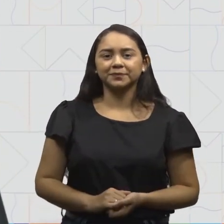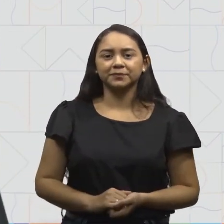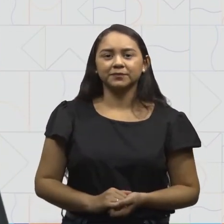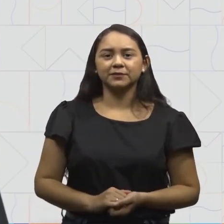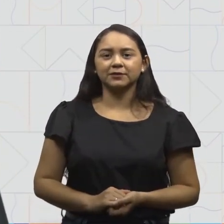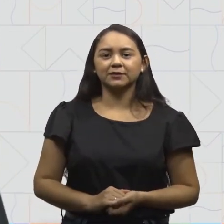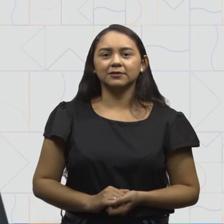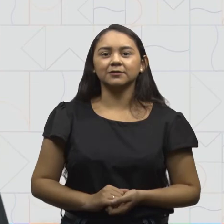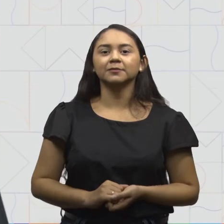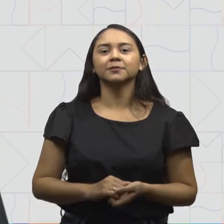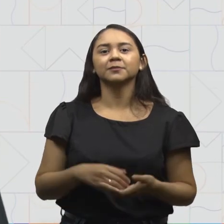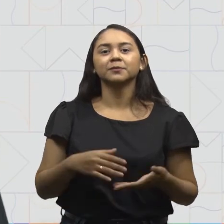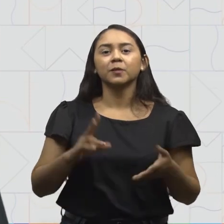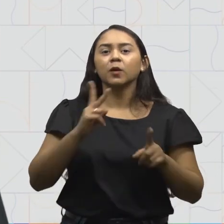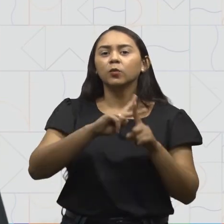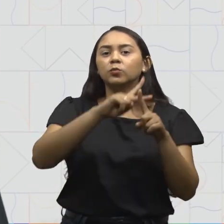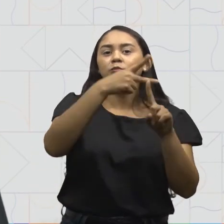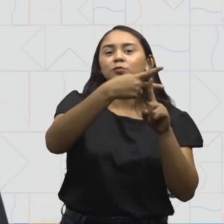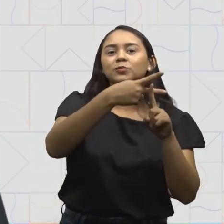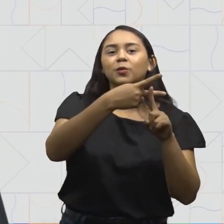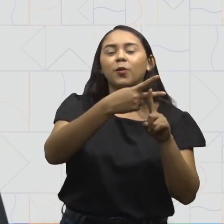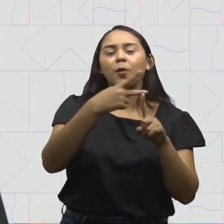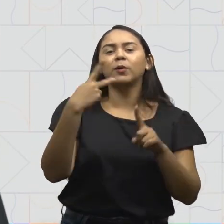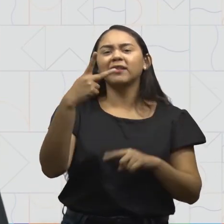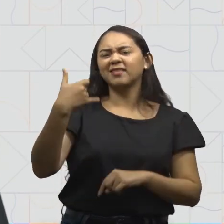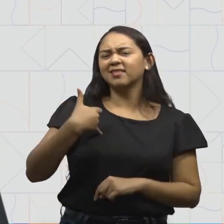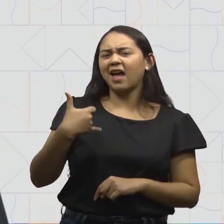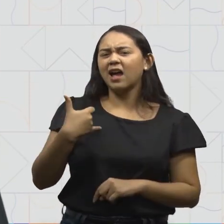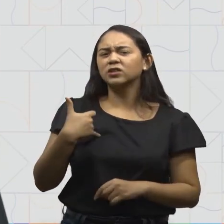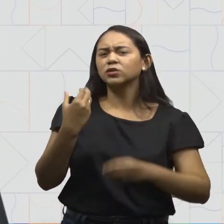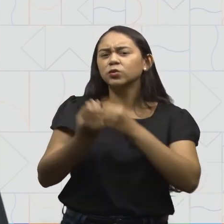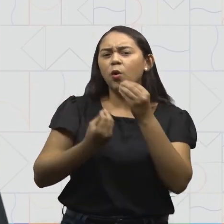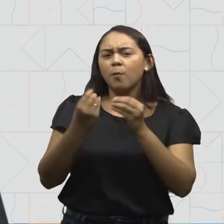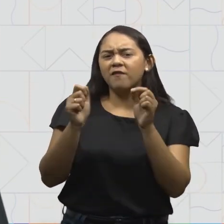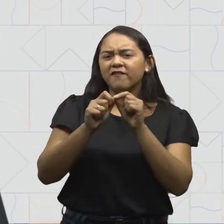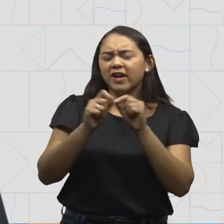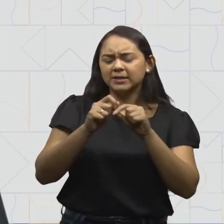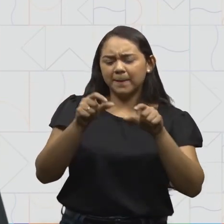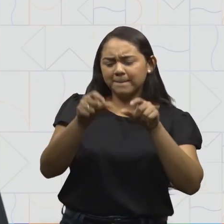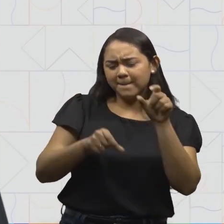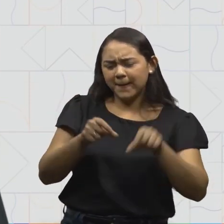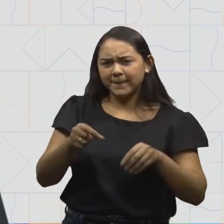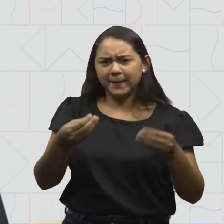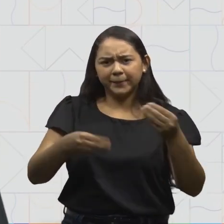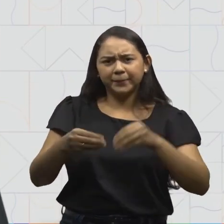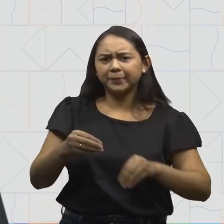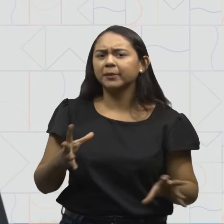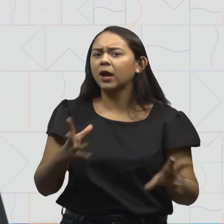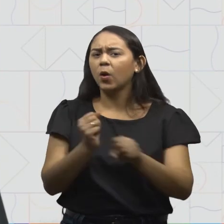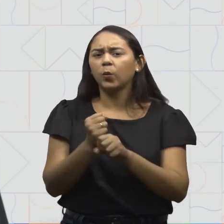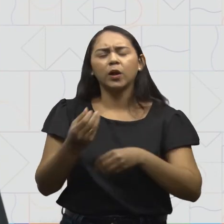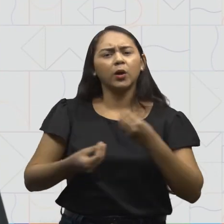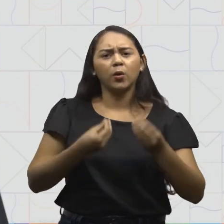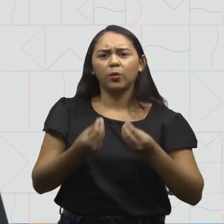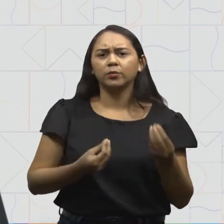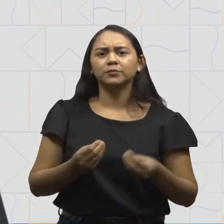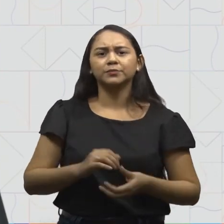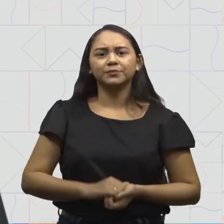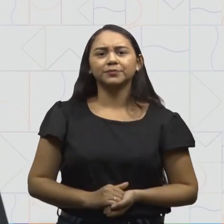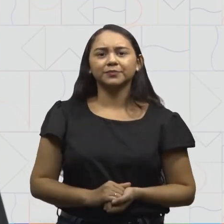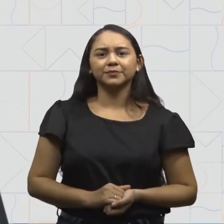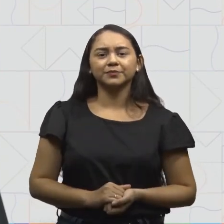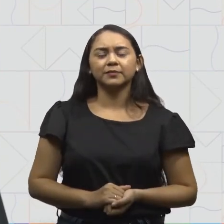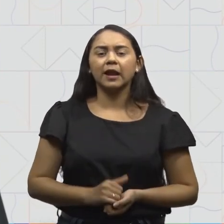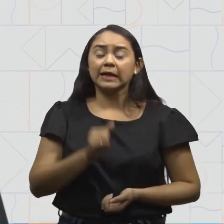responder. O dobro da sua idade. Vamos fazer assim. Vamos supor